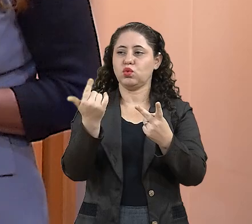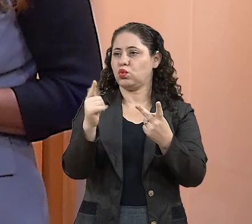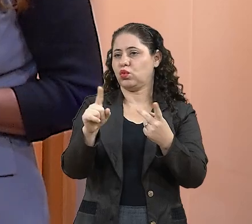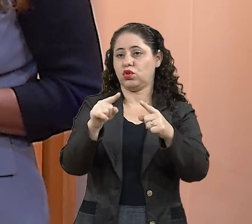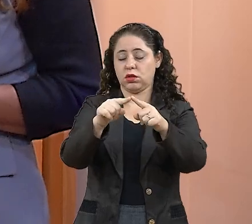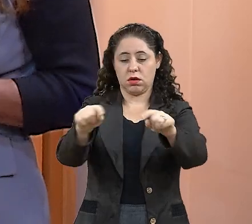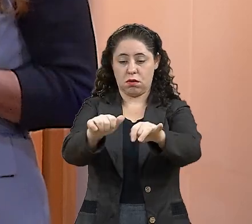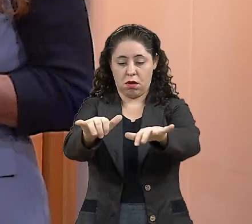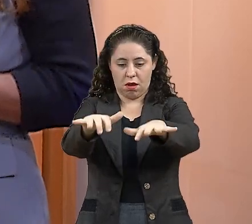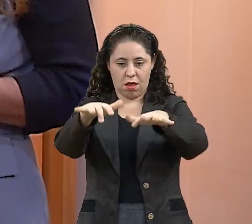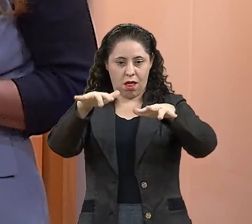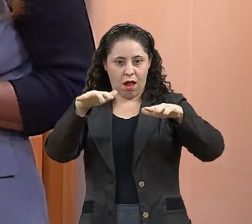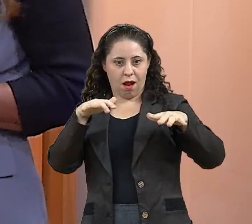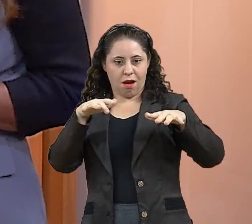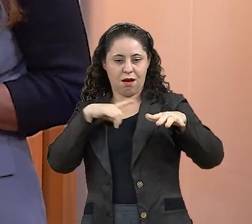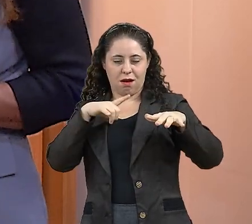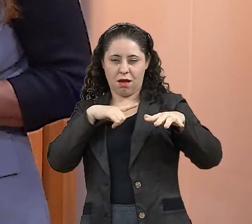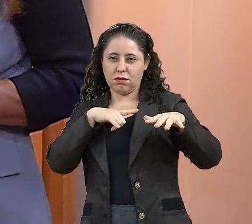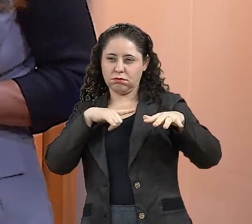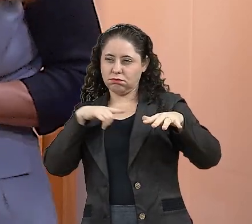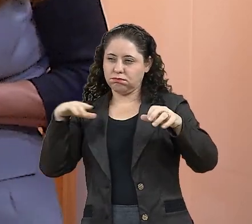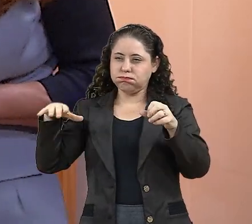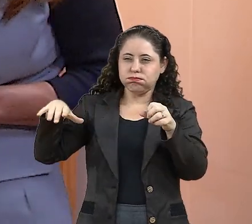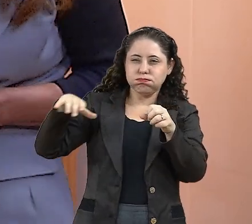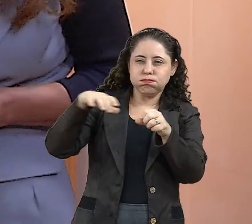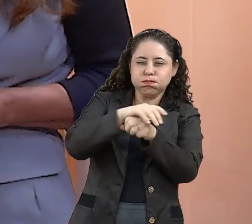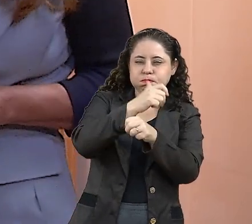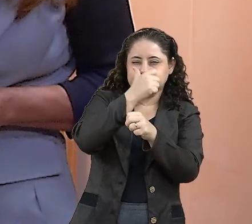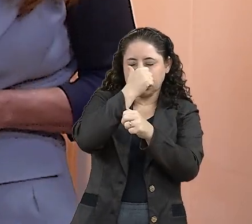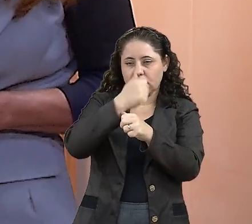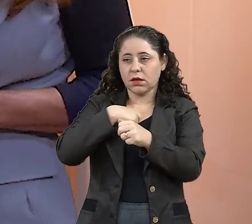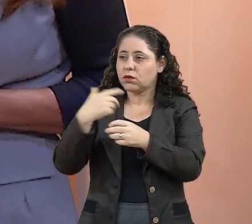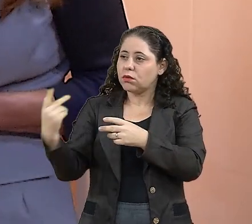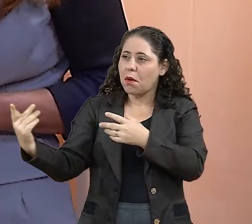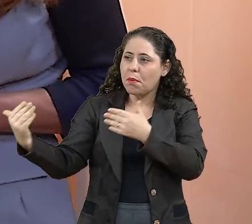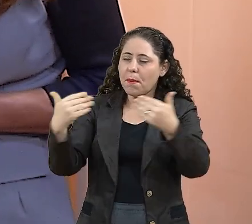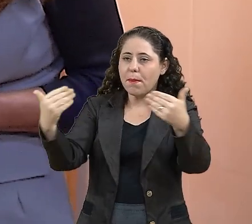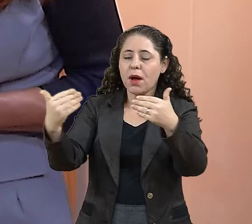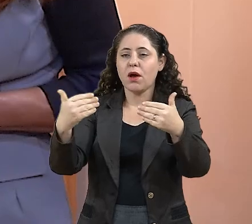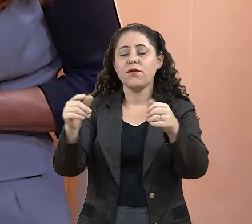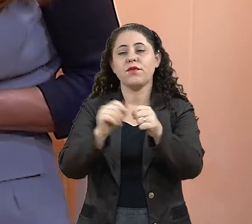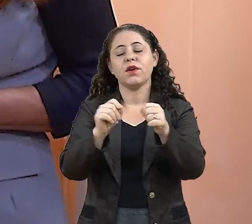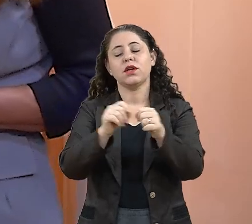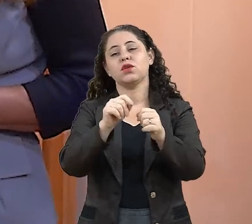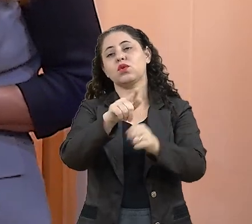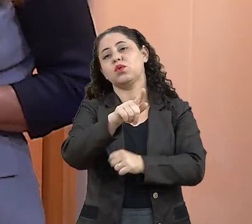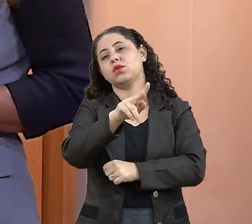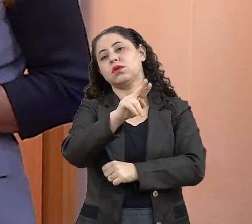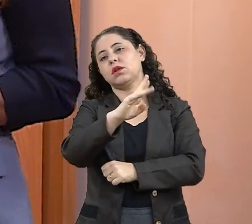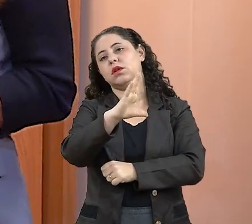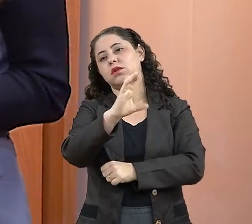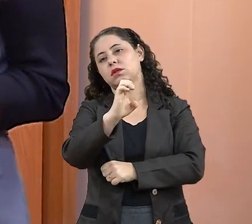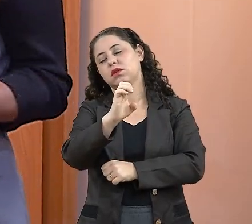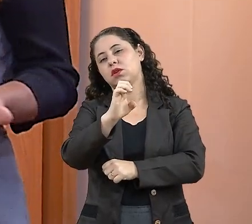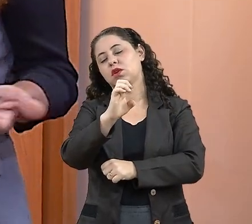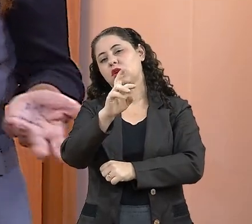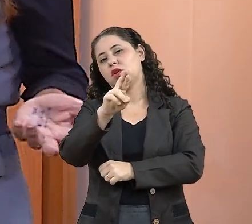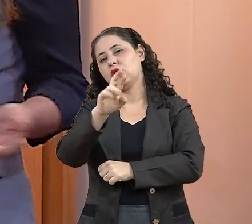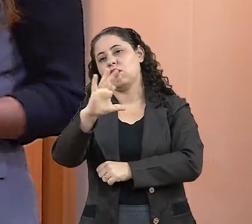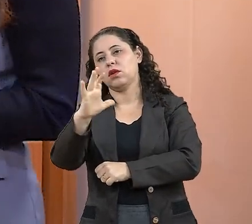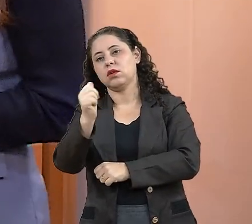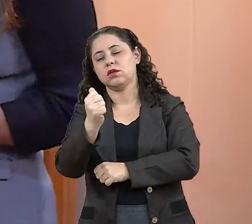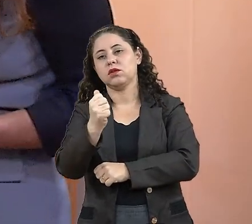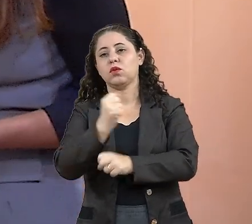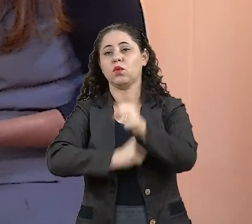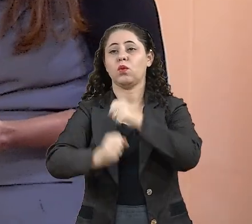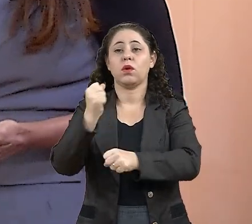plenário tão assim grande para acomodar tantas pessoas que vieram prestigiar, foi feito no Glossy Rocha. E agora, no ano